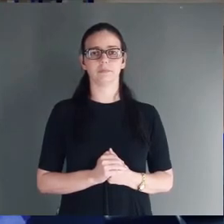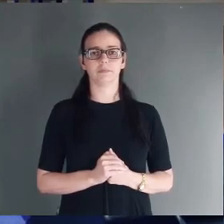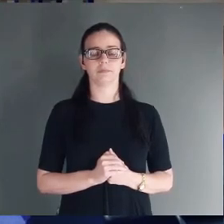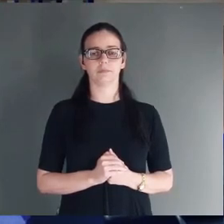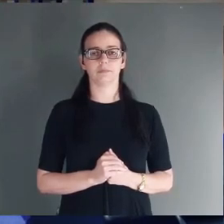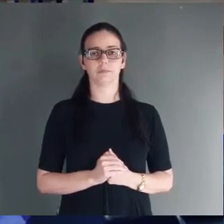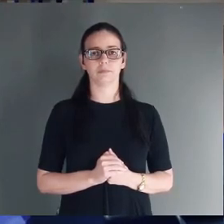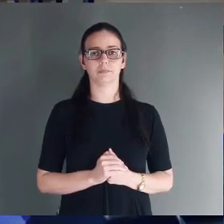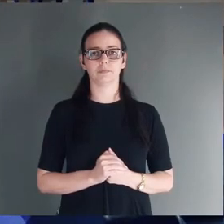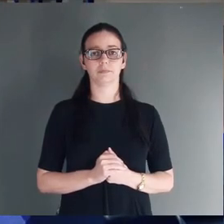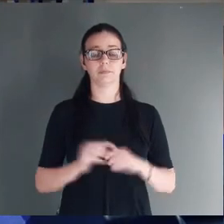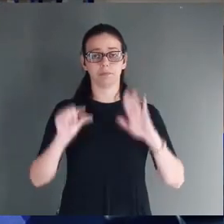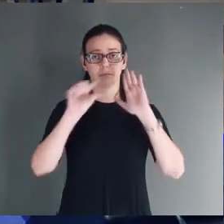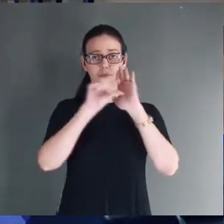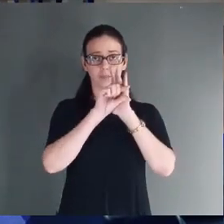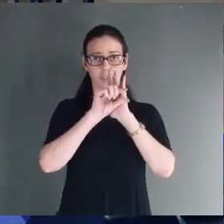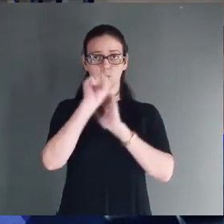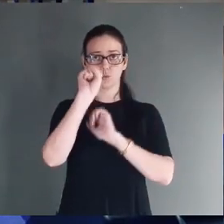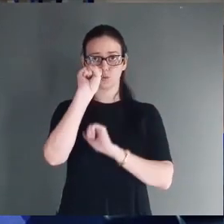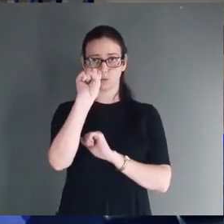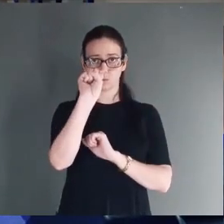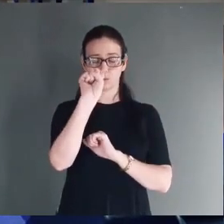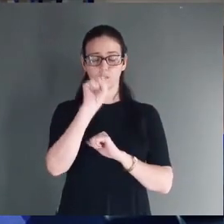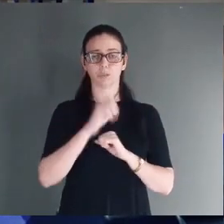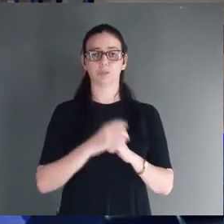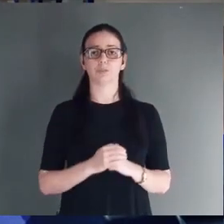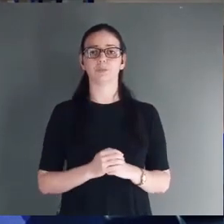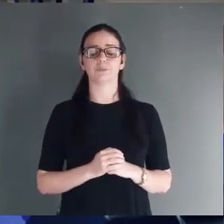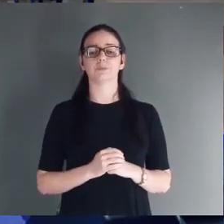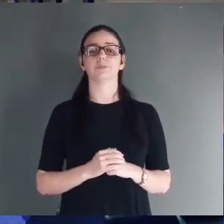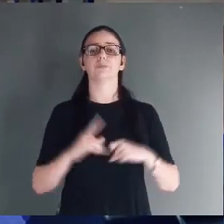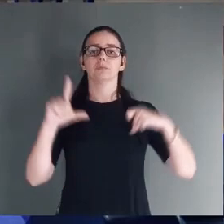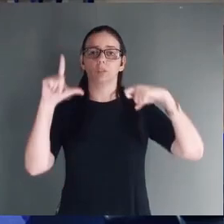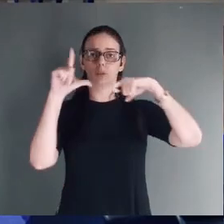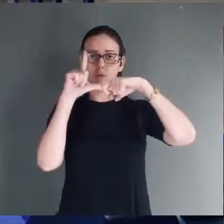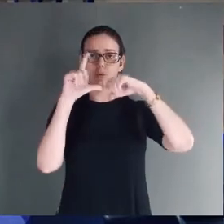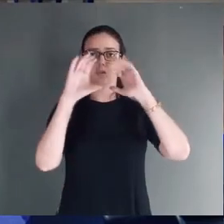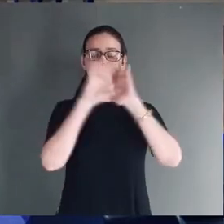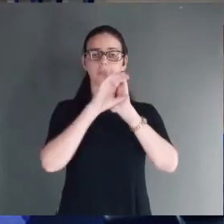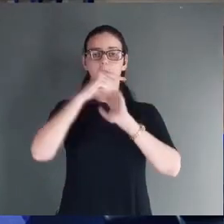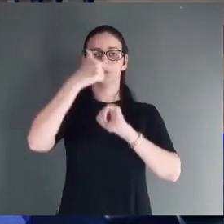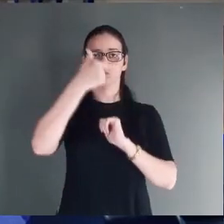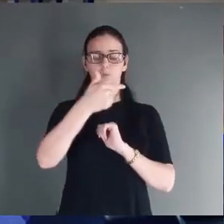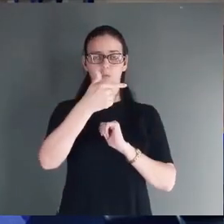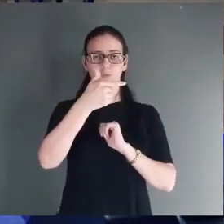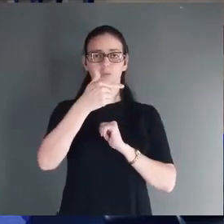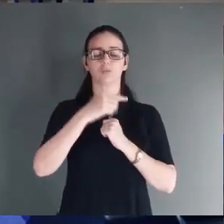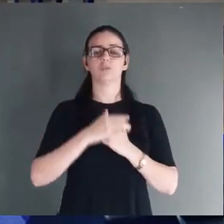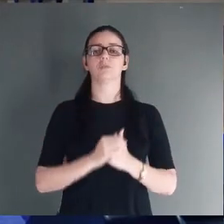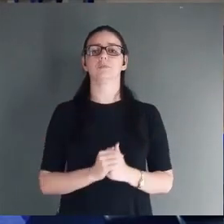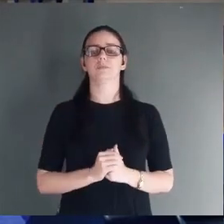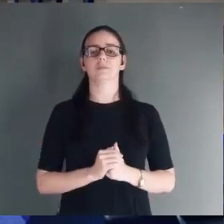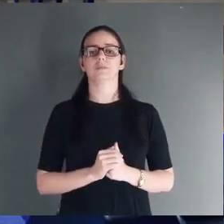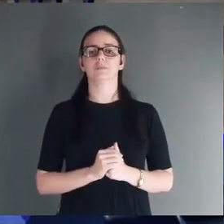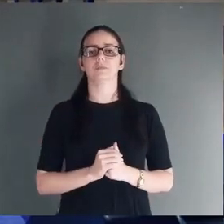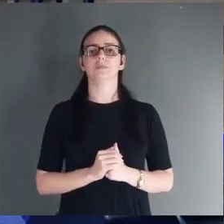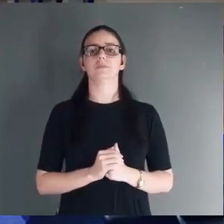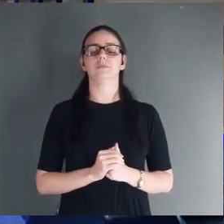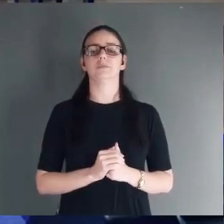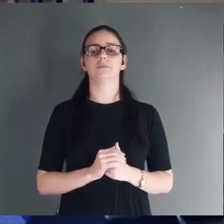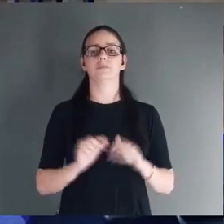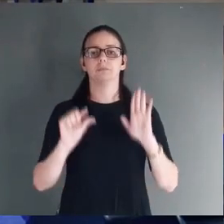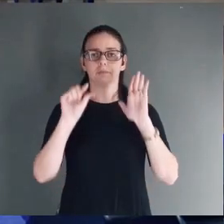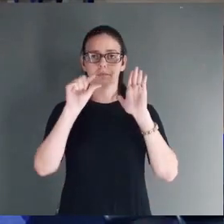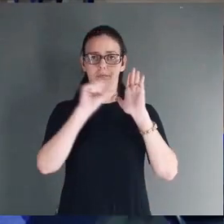A partir do verso 8, Evangelho de Lucas, capítulo 2, a partir do